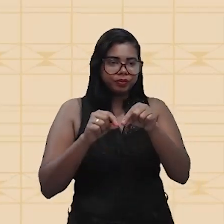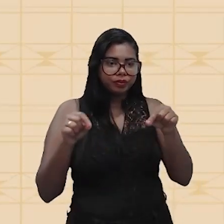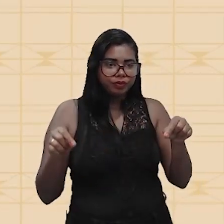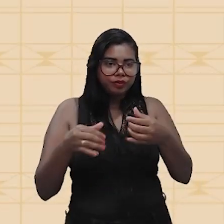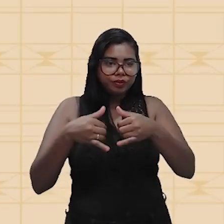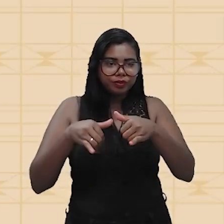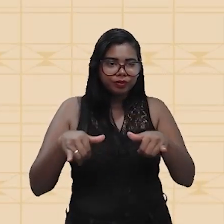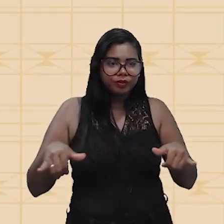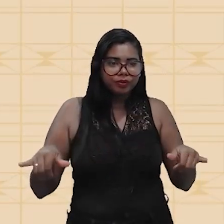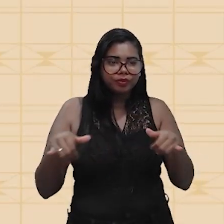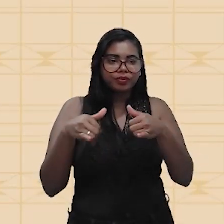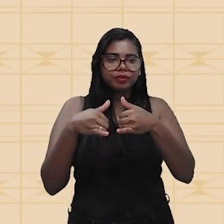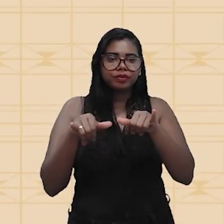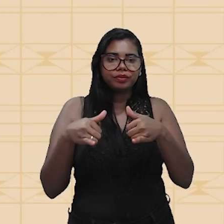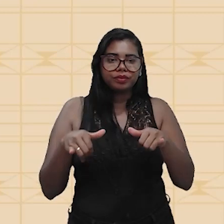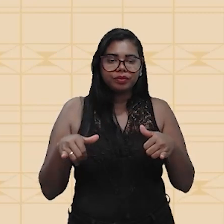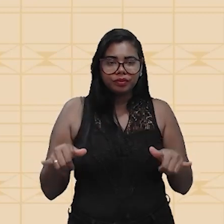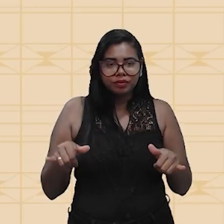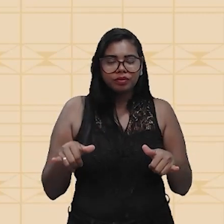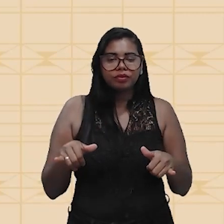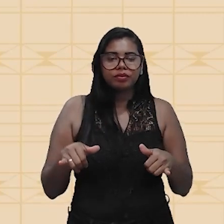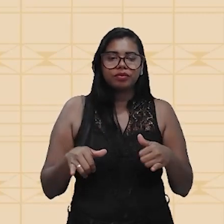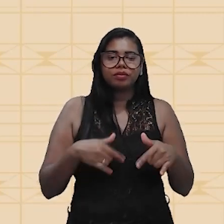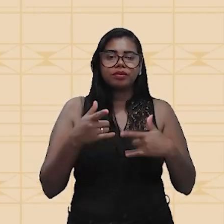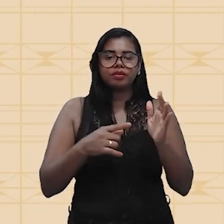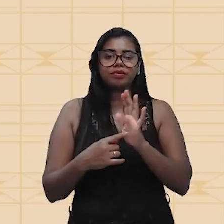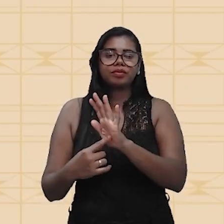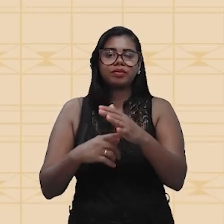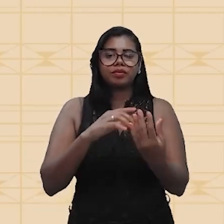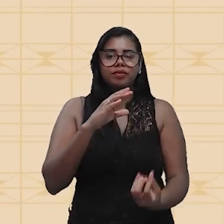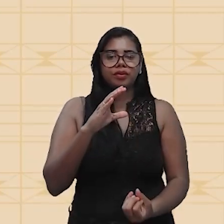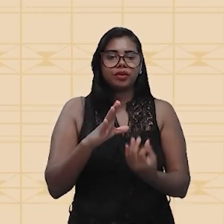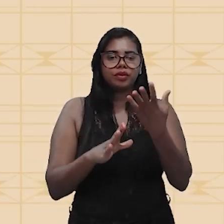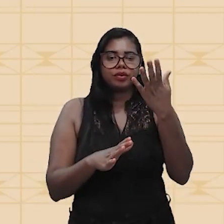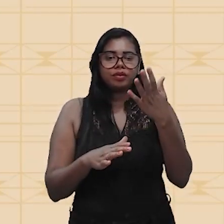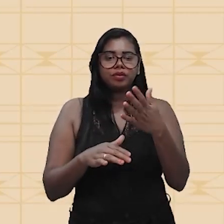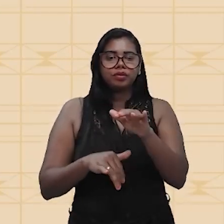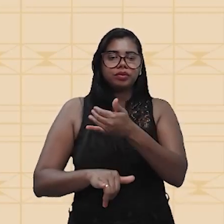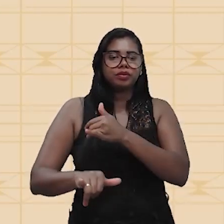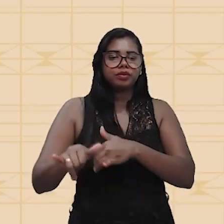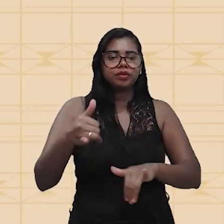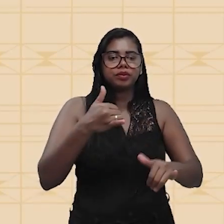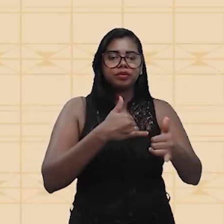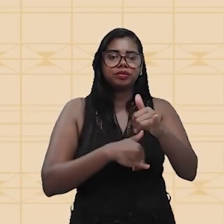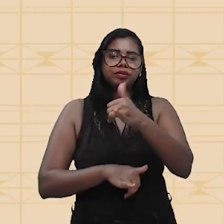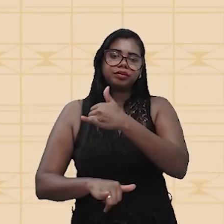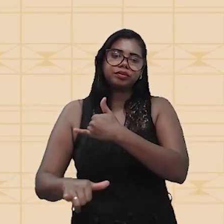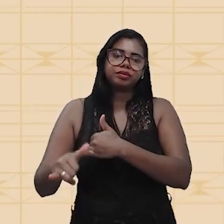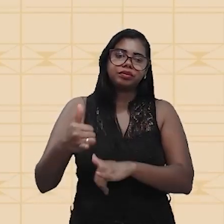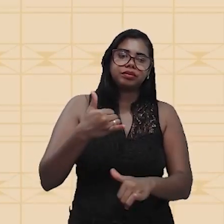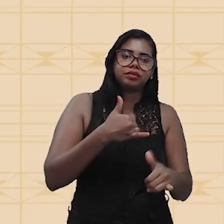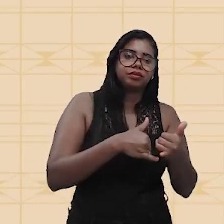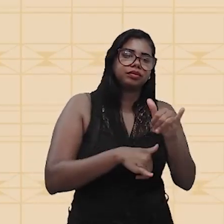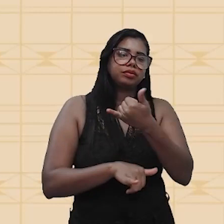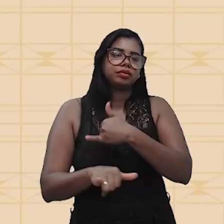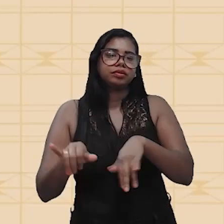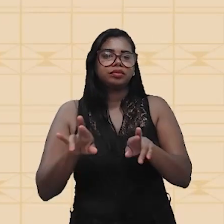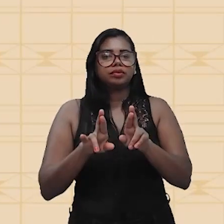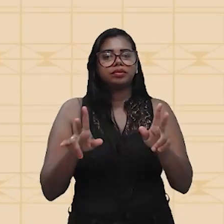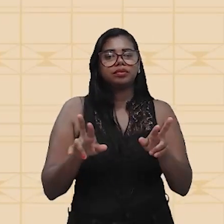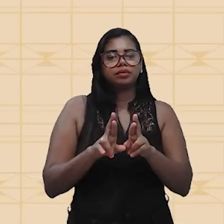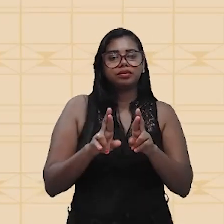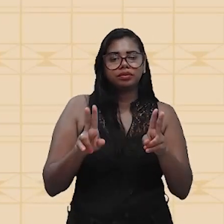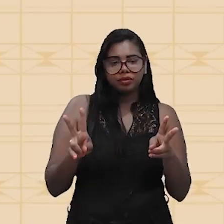trabalhando, é o movimento, é esse fluxo de elétrons que é decorrente a uma diferença de